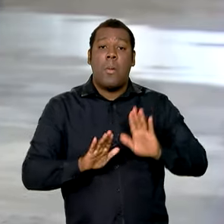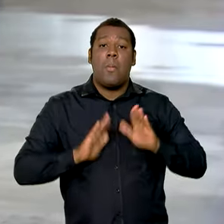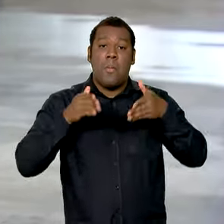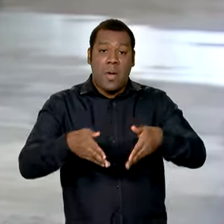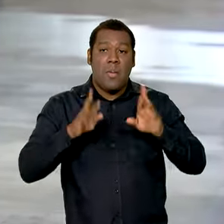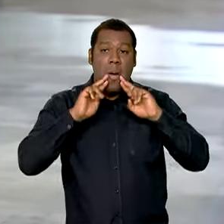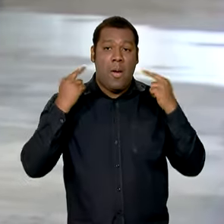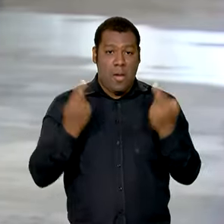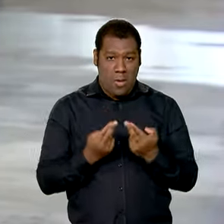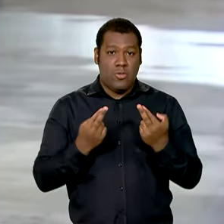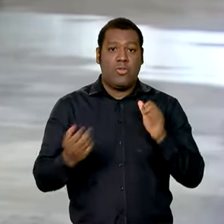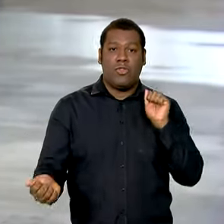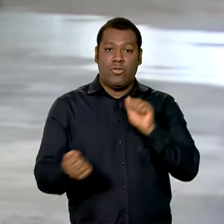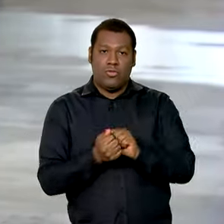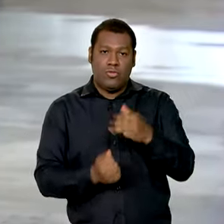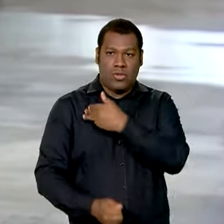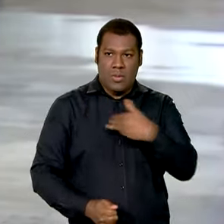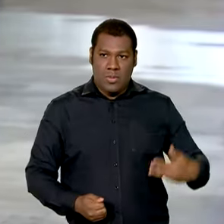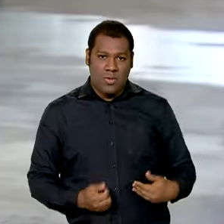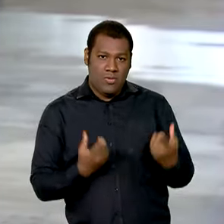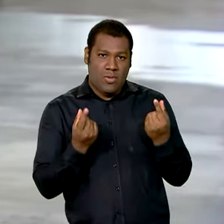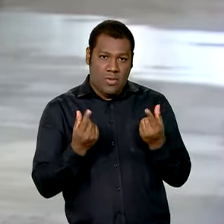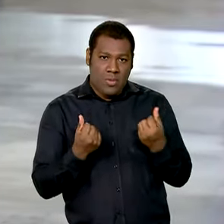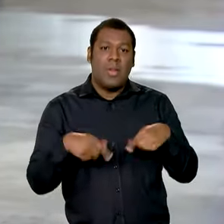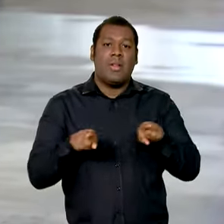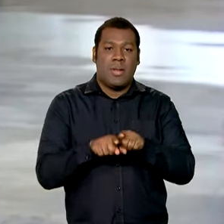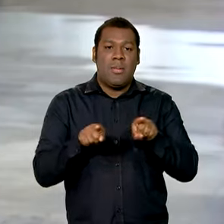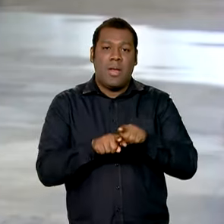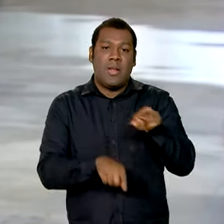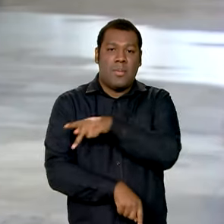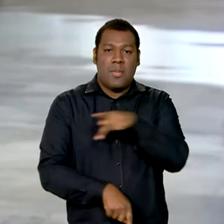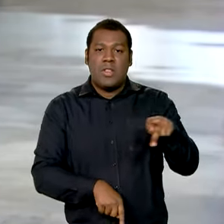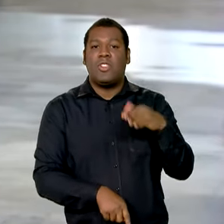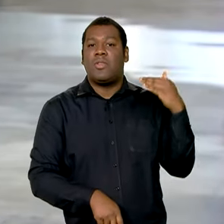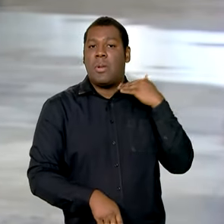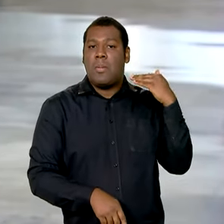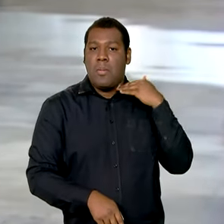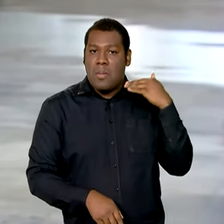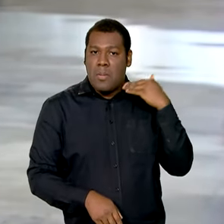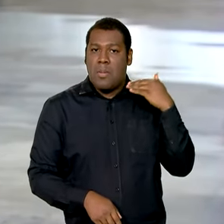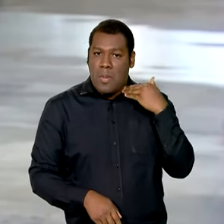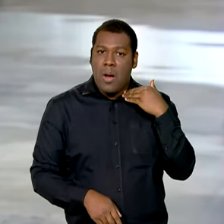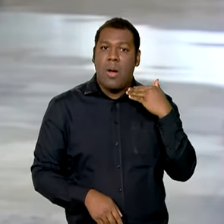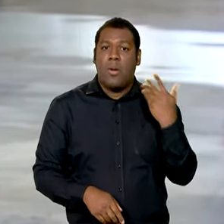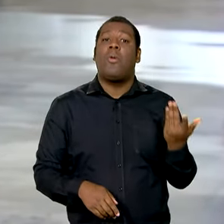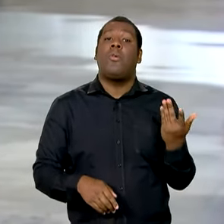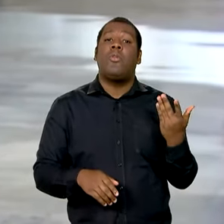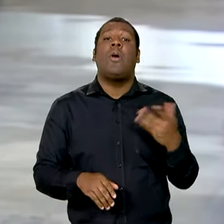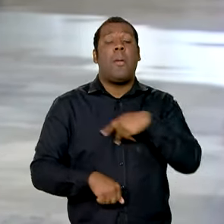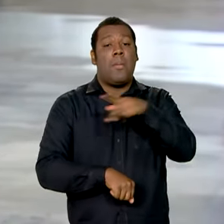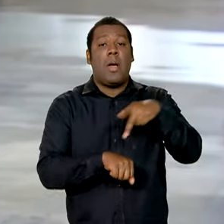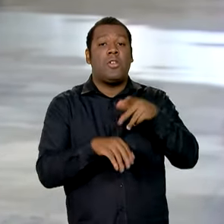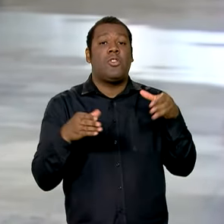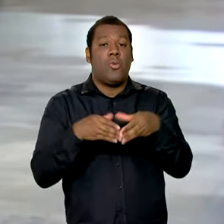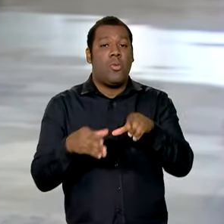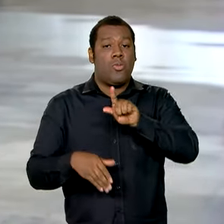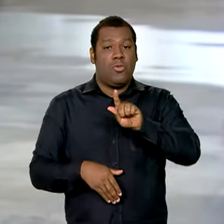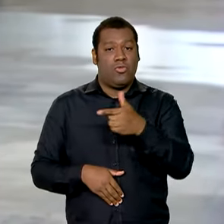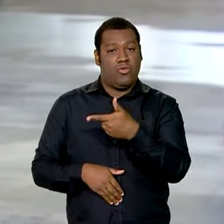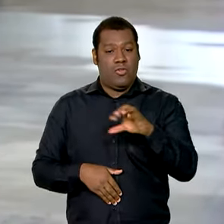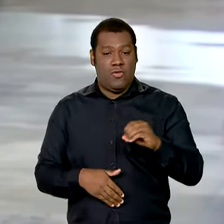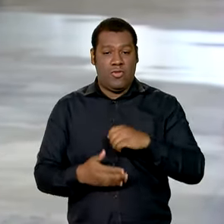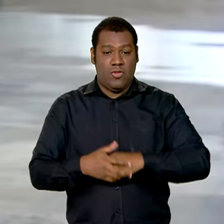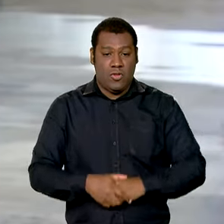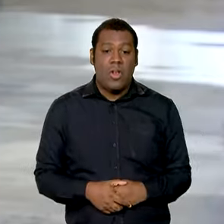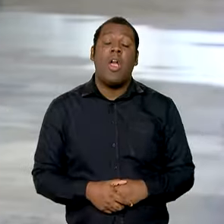uma reunião com ministros de finanças e também com presidentes dos bancos centrais de países que participam do G20. Também está previsto um encontro